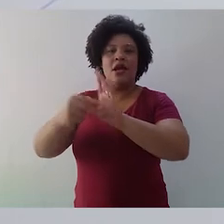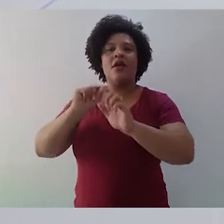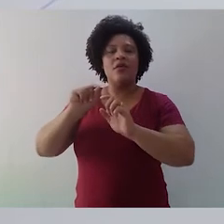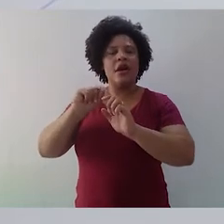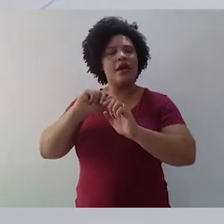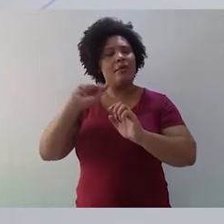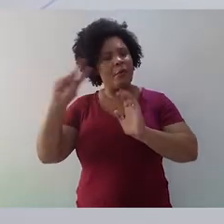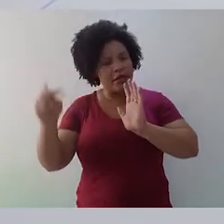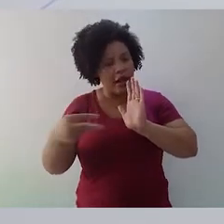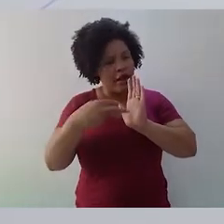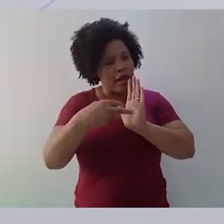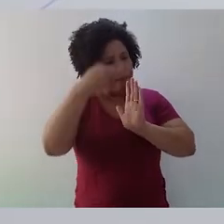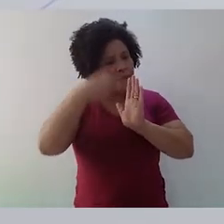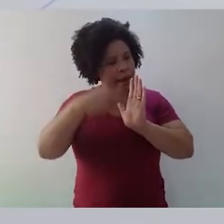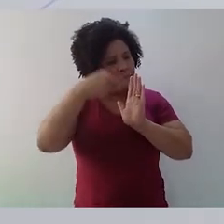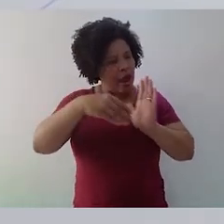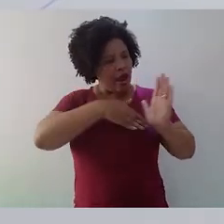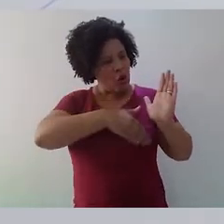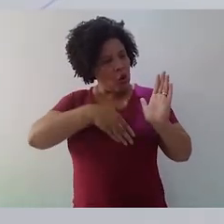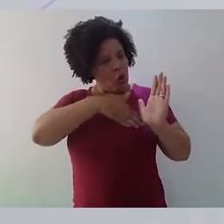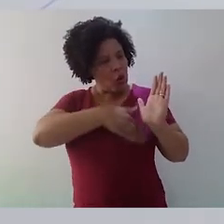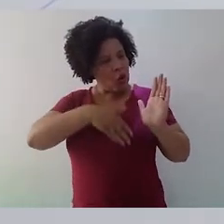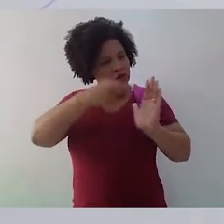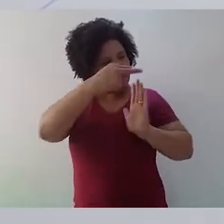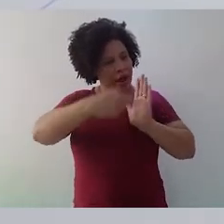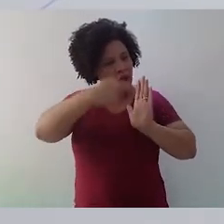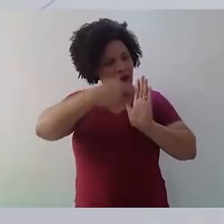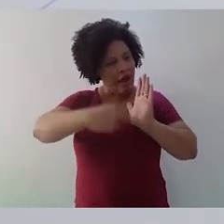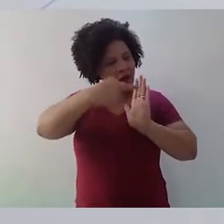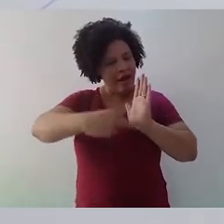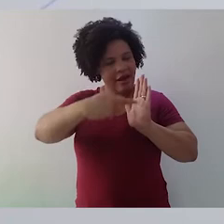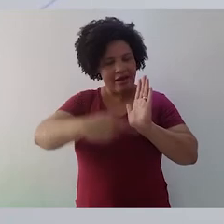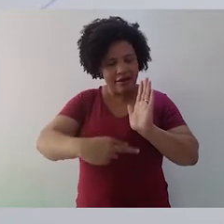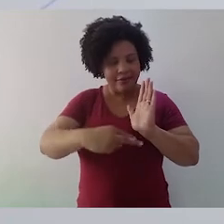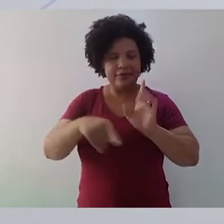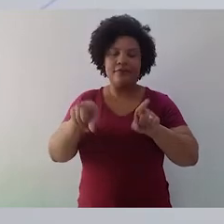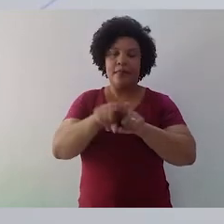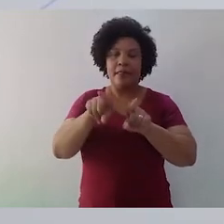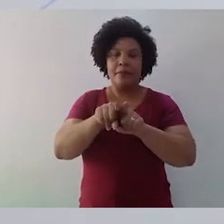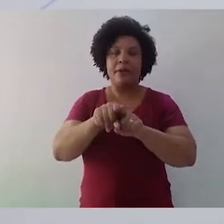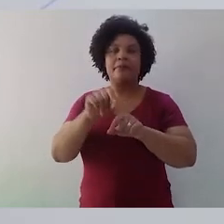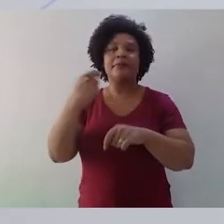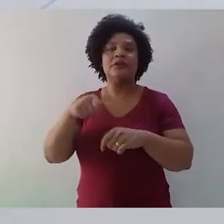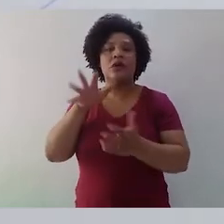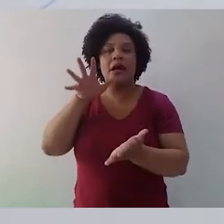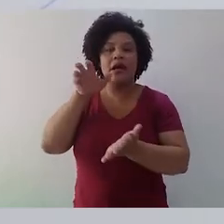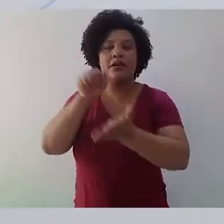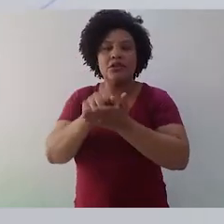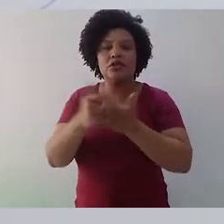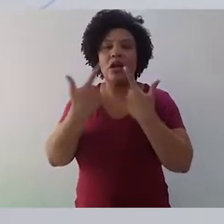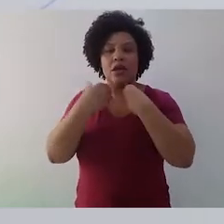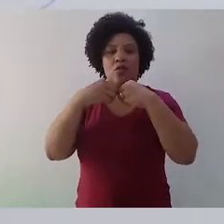que aguça a percepção do meu leitor. Eu preciso também de escolher aqui o registro linguístico. E é muito